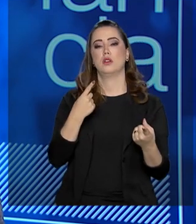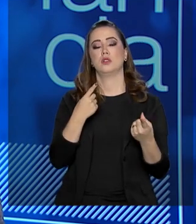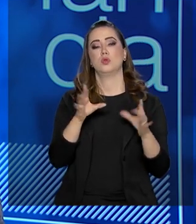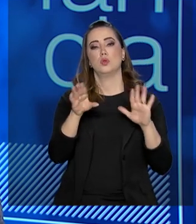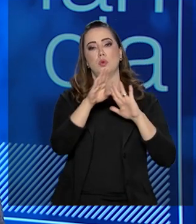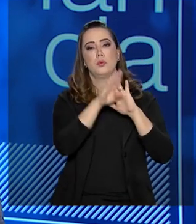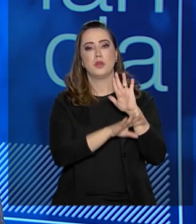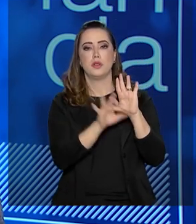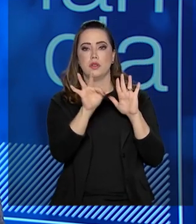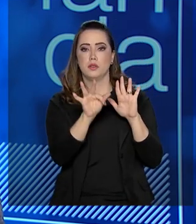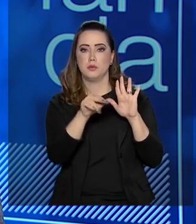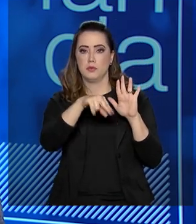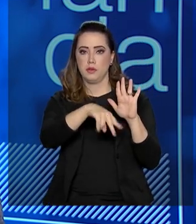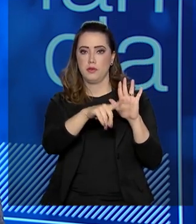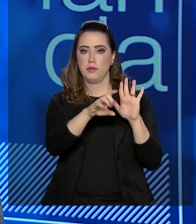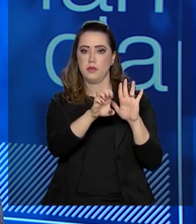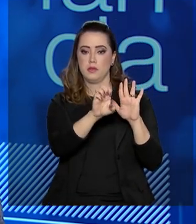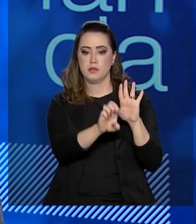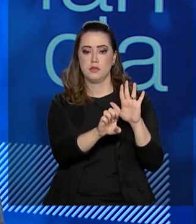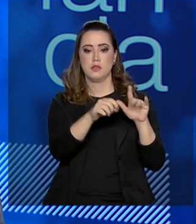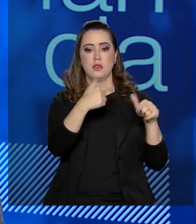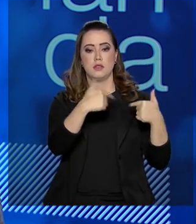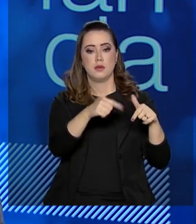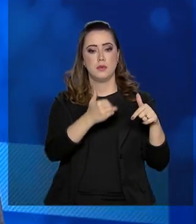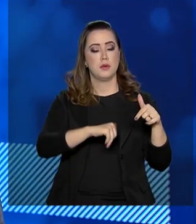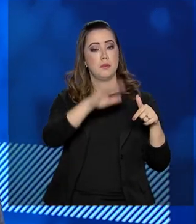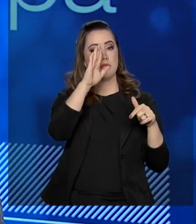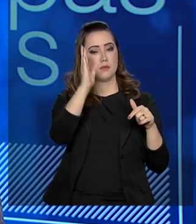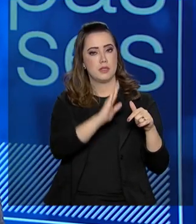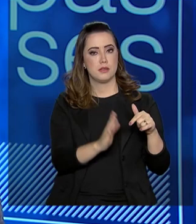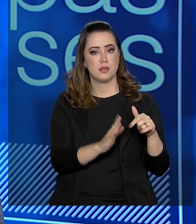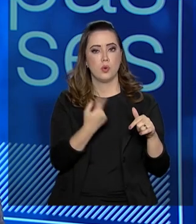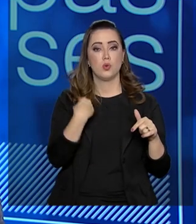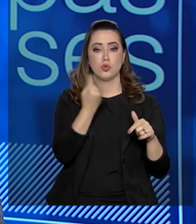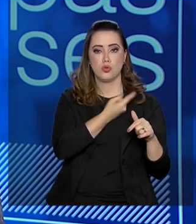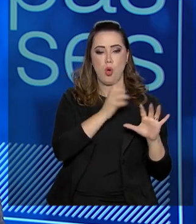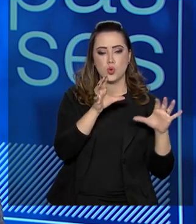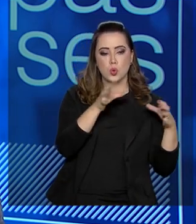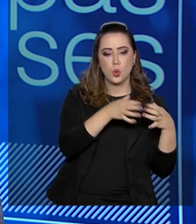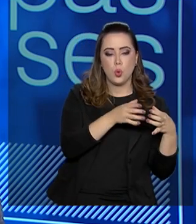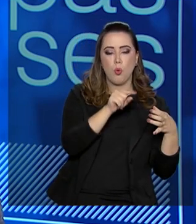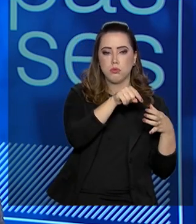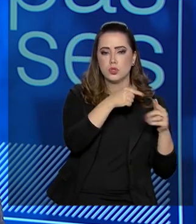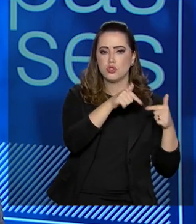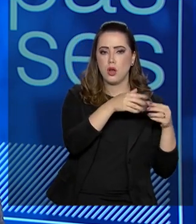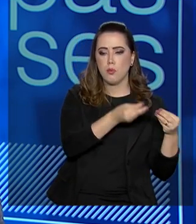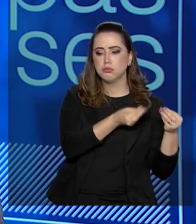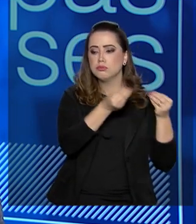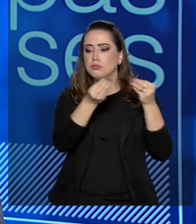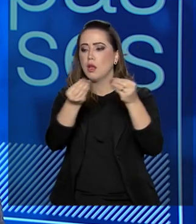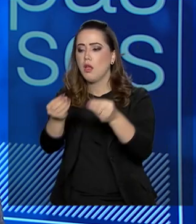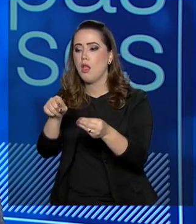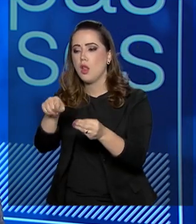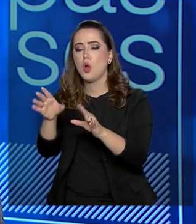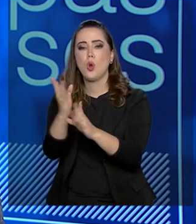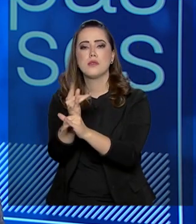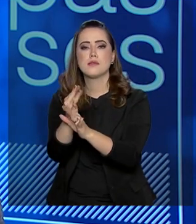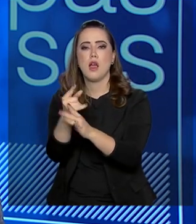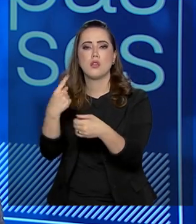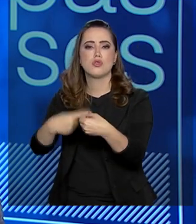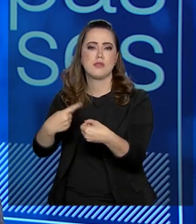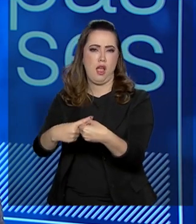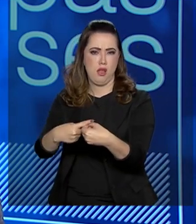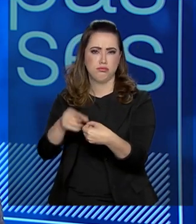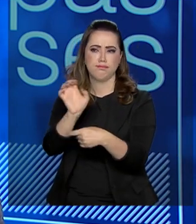FNDE em Ação Mais Brasil, onde nós vamos até os estados, reunirmos com prefeitos e com a sociedade de educação